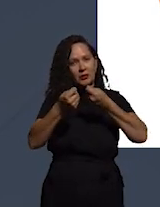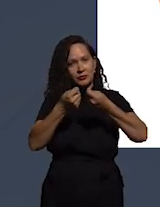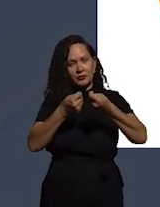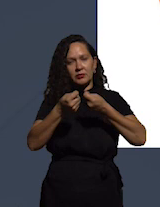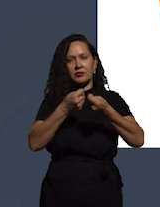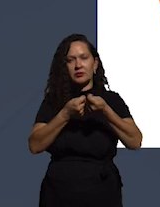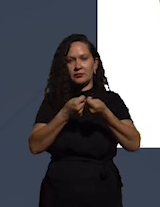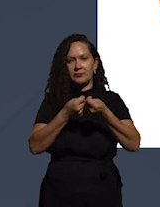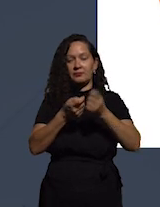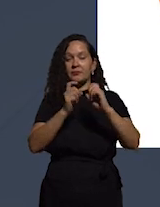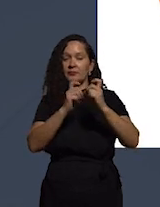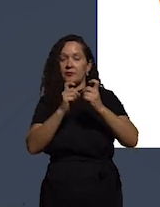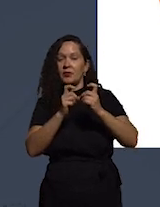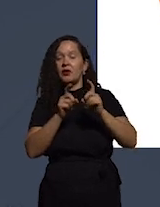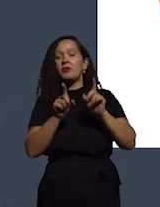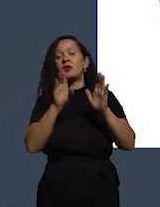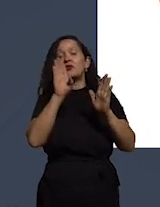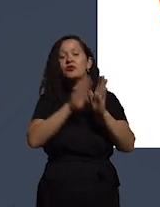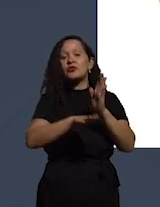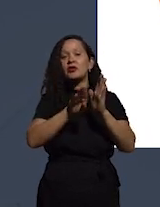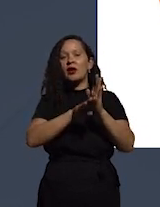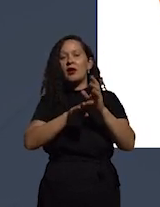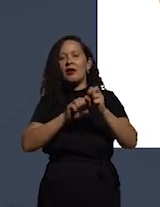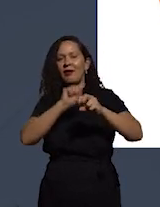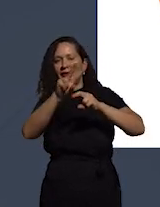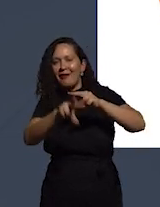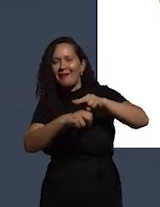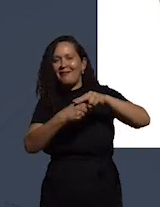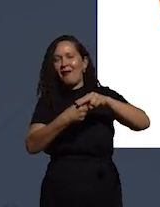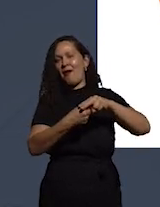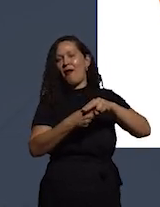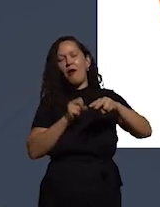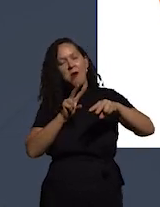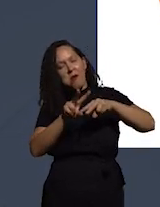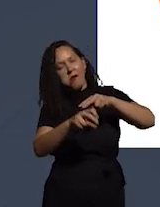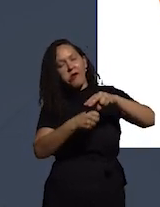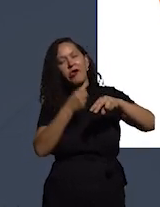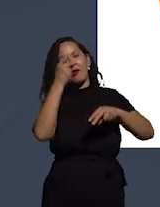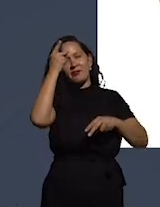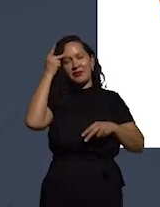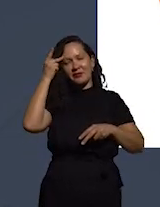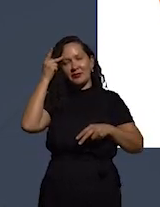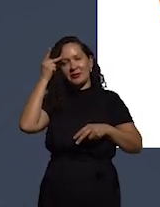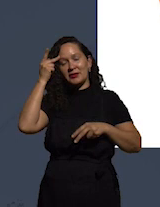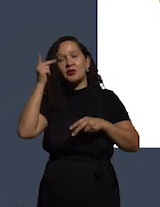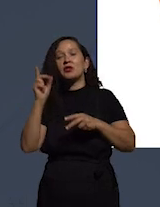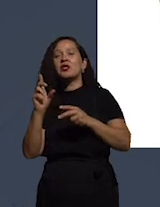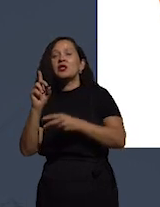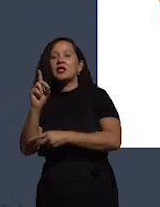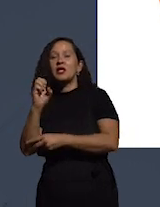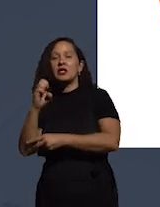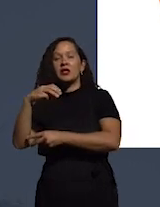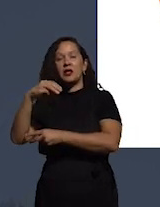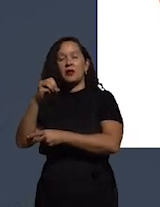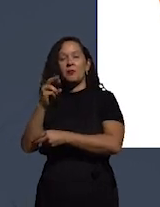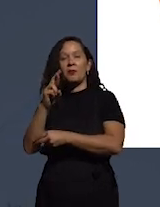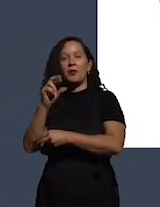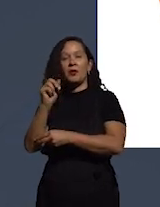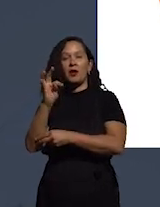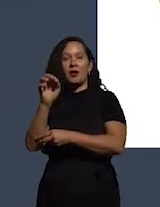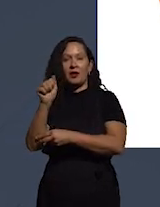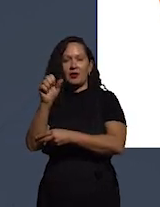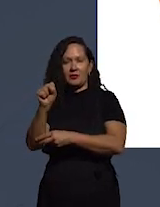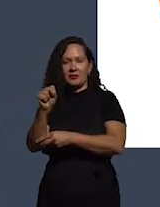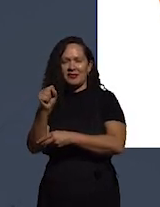e para poder extrair o suborno das pessoas onde o que os democratas fazem é que eles criam uma forma de governo